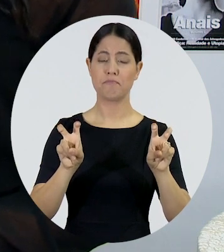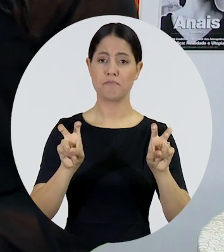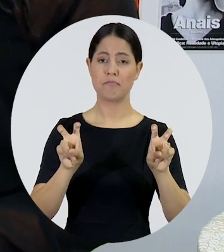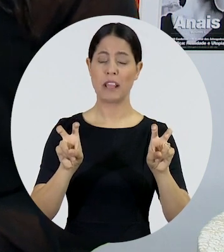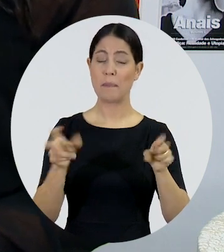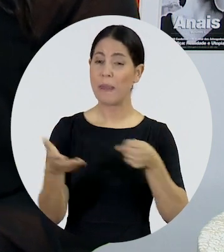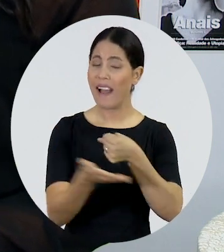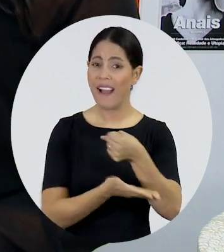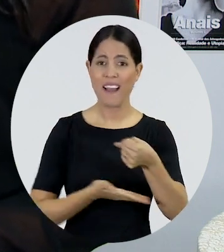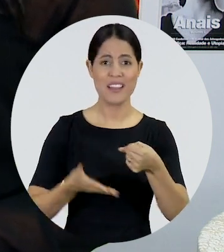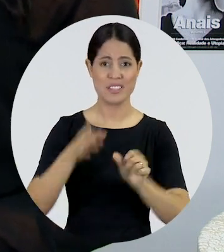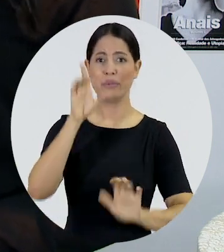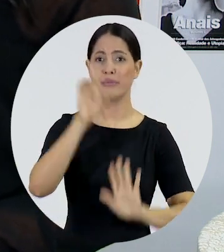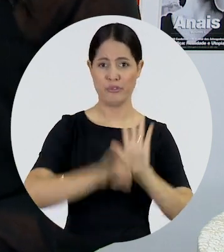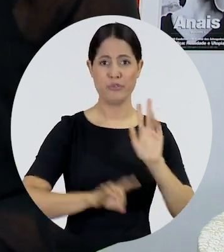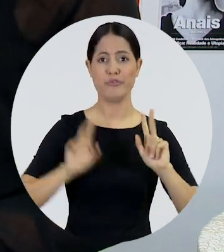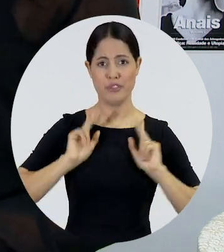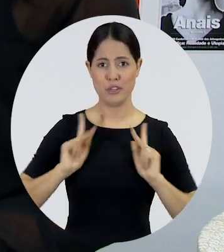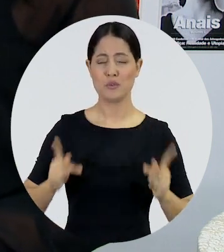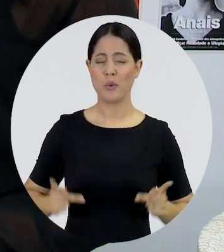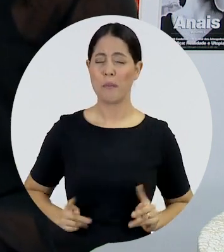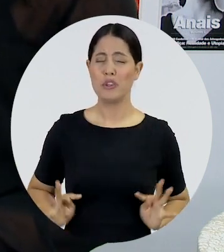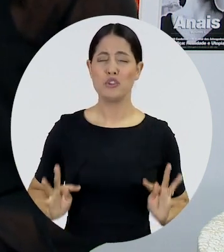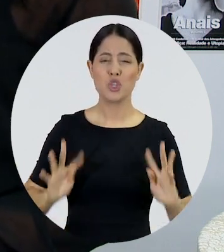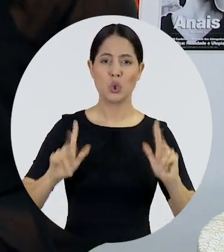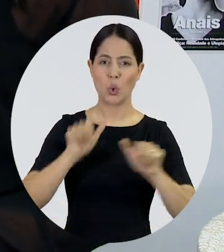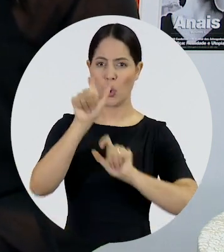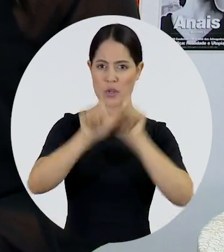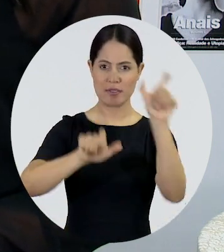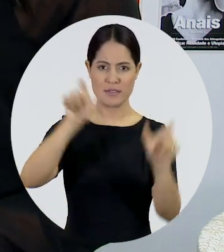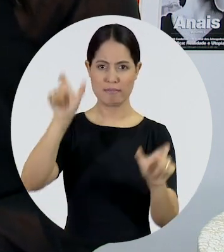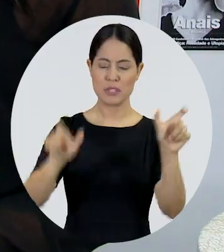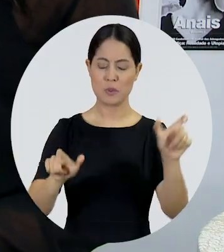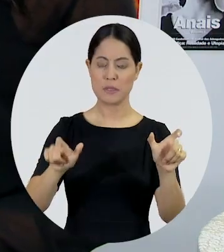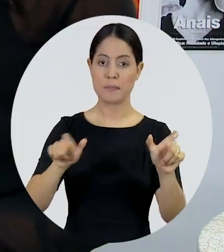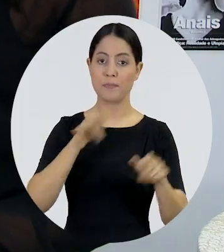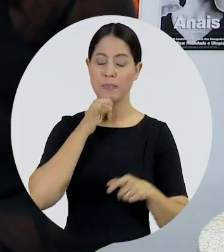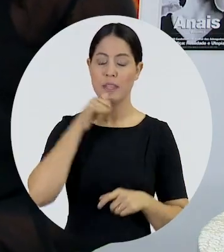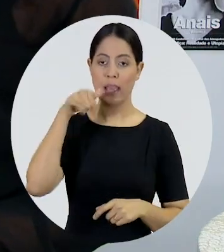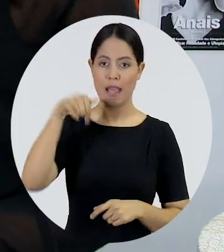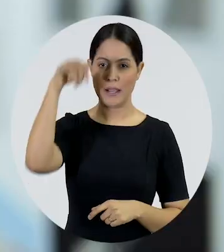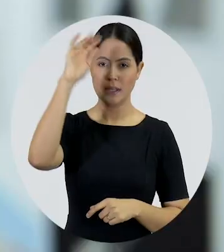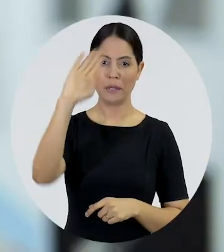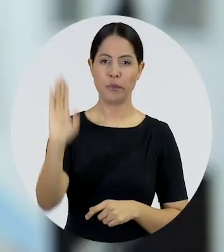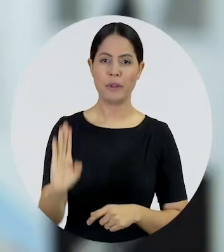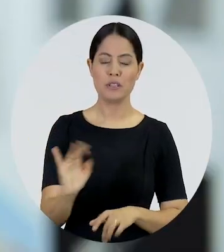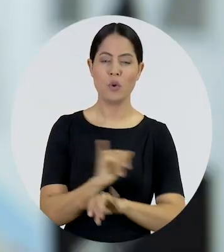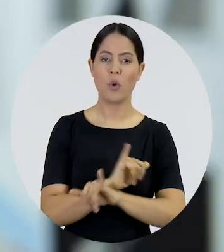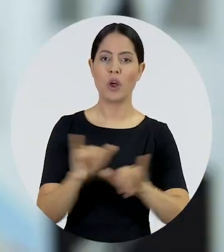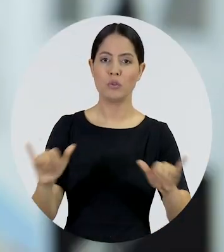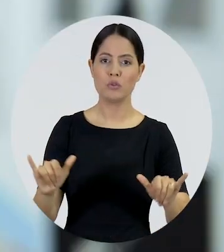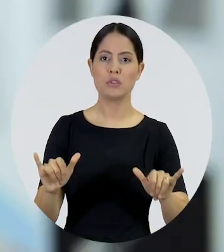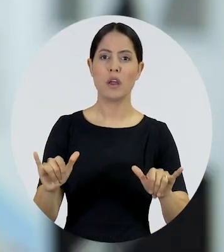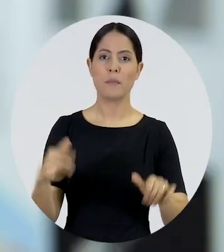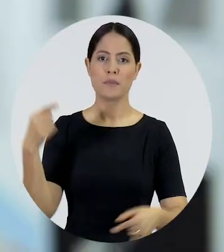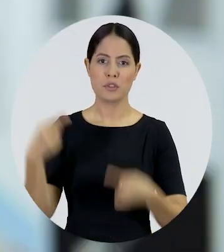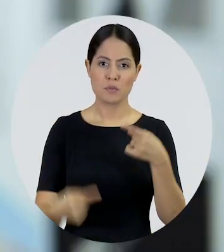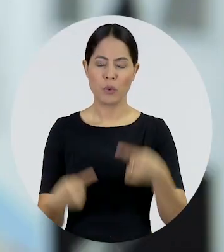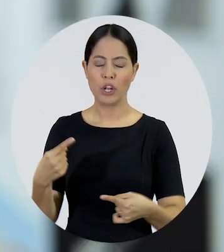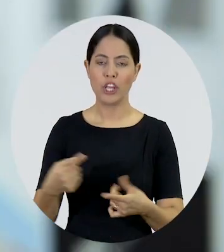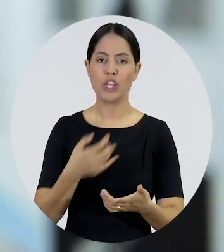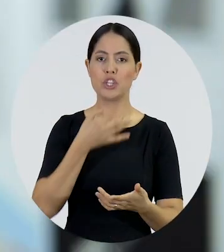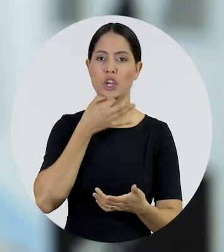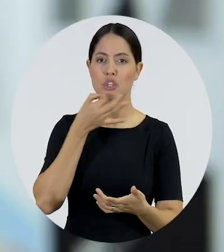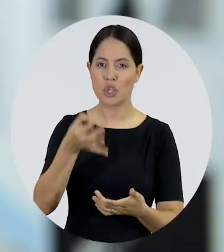básico dos direitos humanos de todos. No Brasil, falamos das políticas, dos